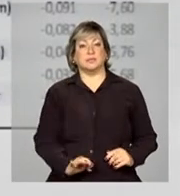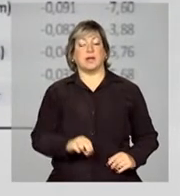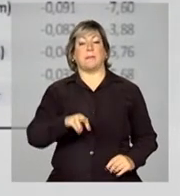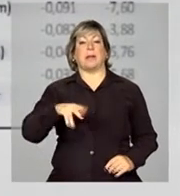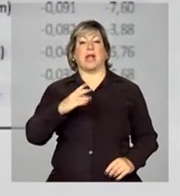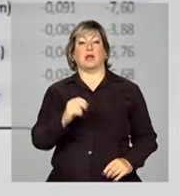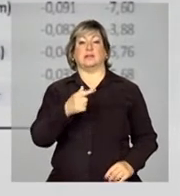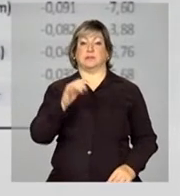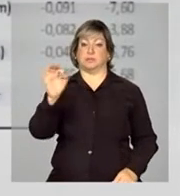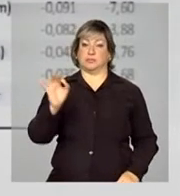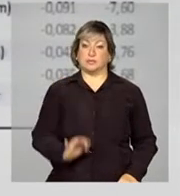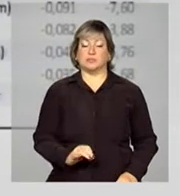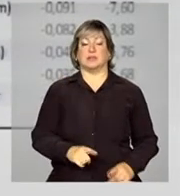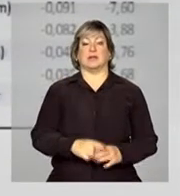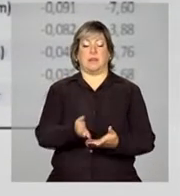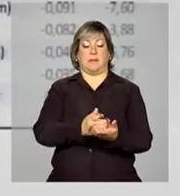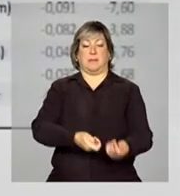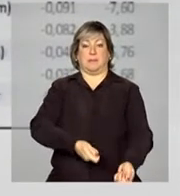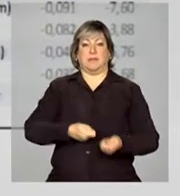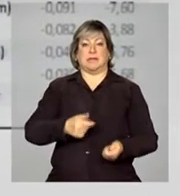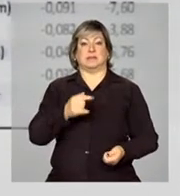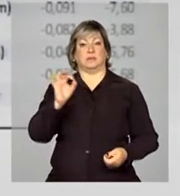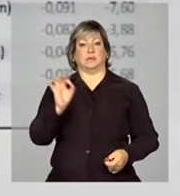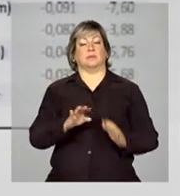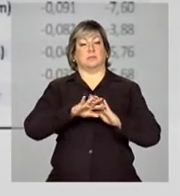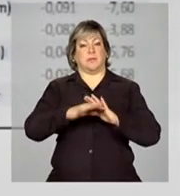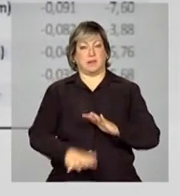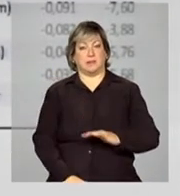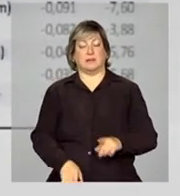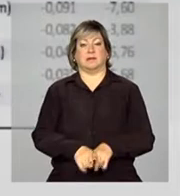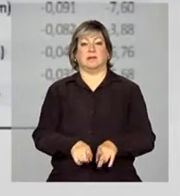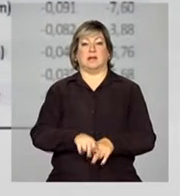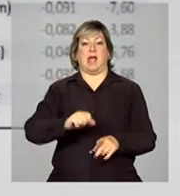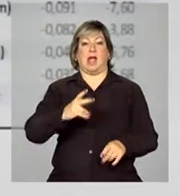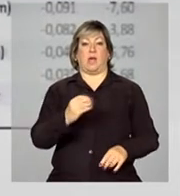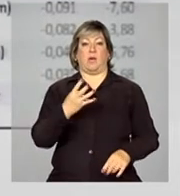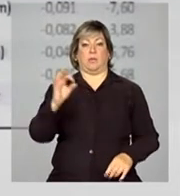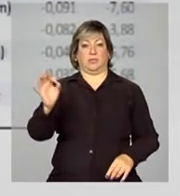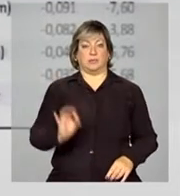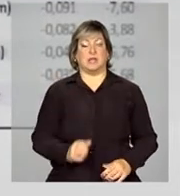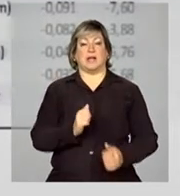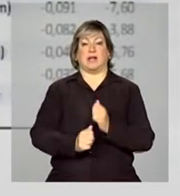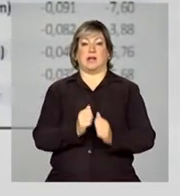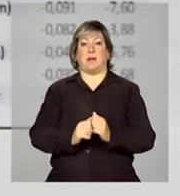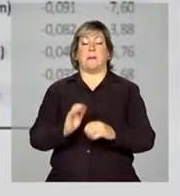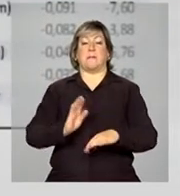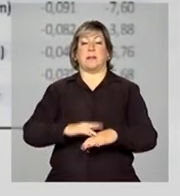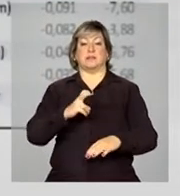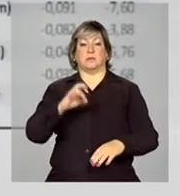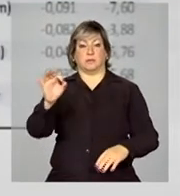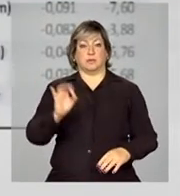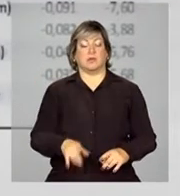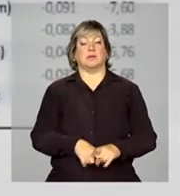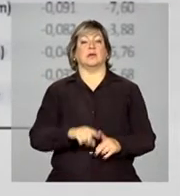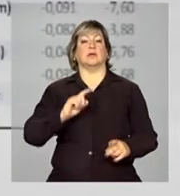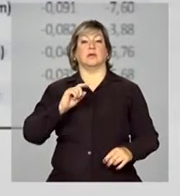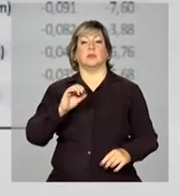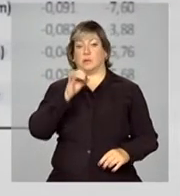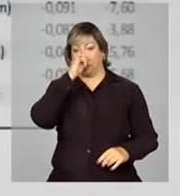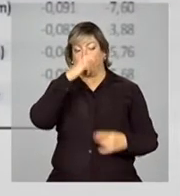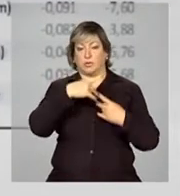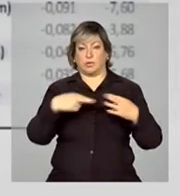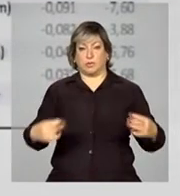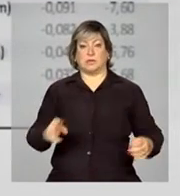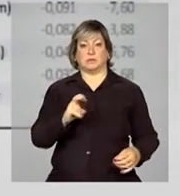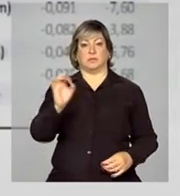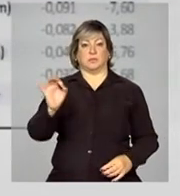milho de 7%, mandioca de 7%, aves 4%, arroz mais de 5%, suíno 5%.